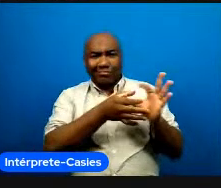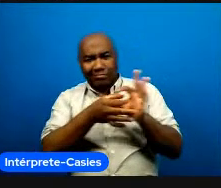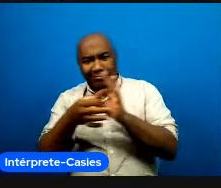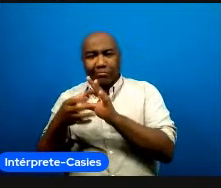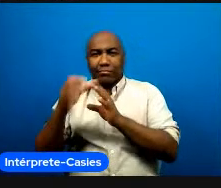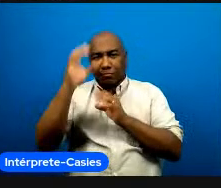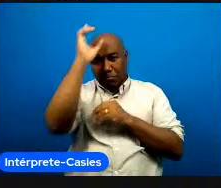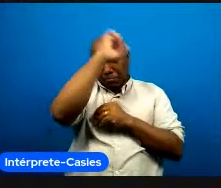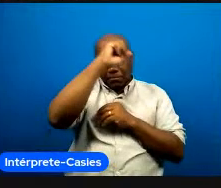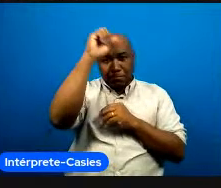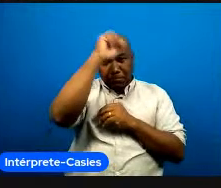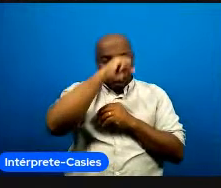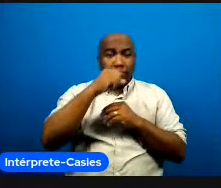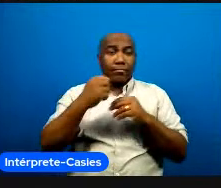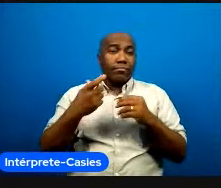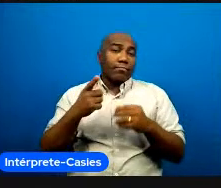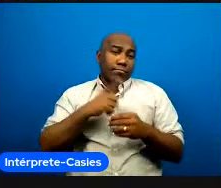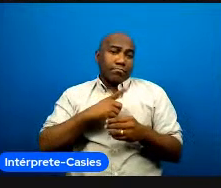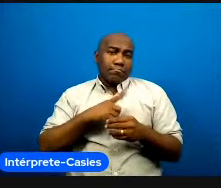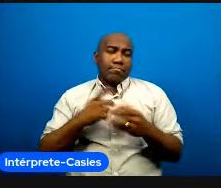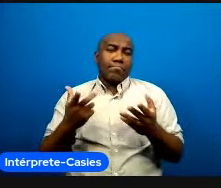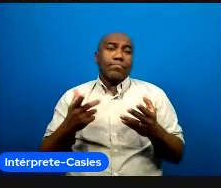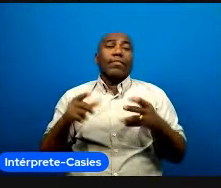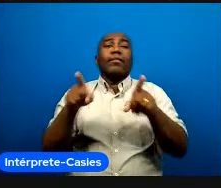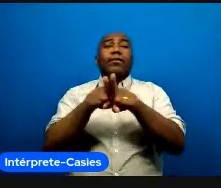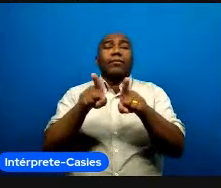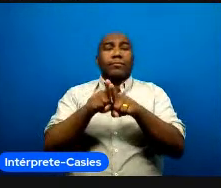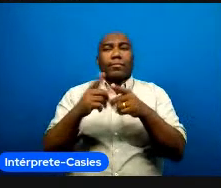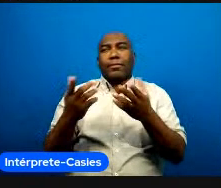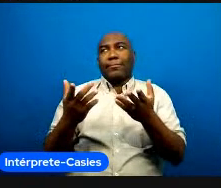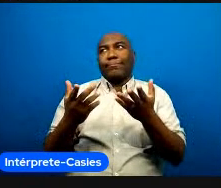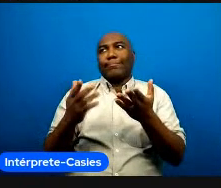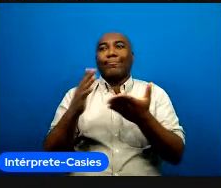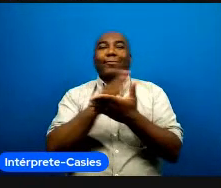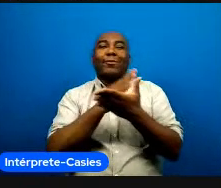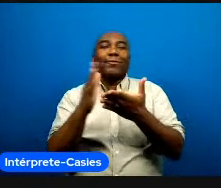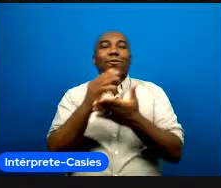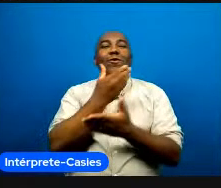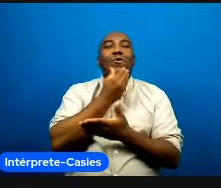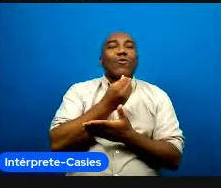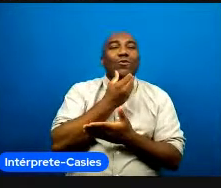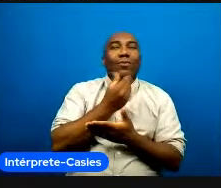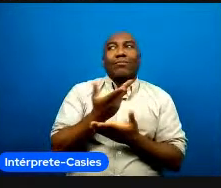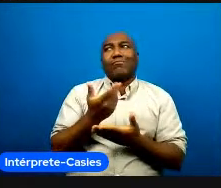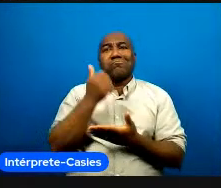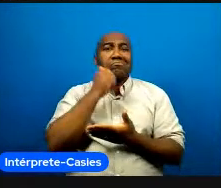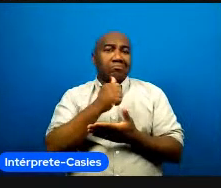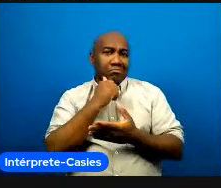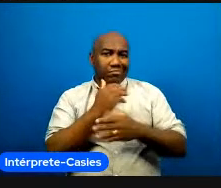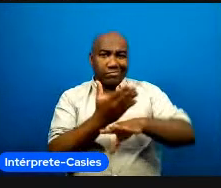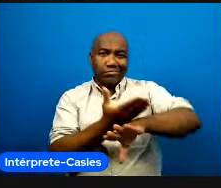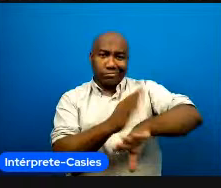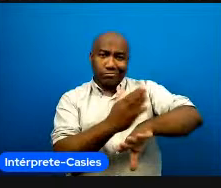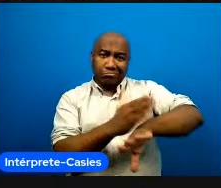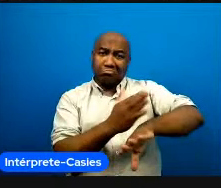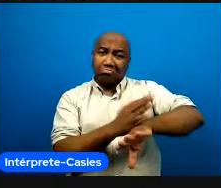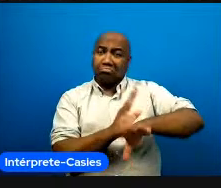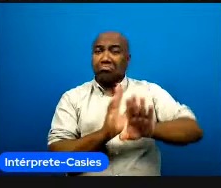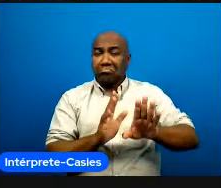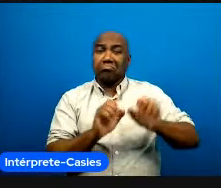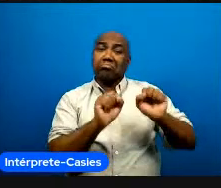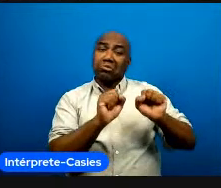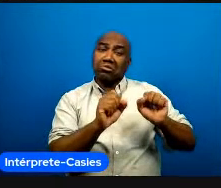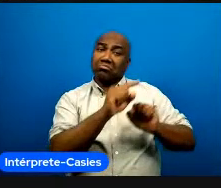da perspectiva teórica que a gente usa no caso de treinadores e treinadoras pode ser regulamentado ou não né a gente